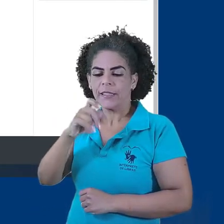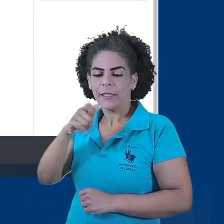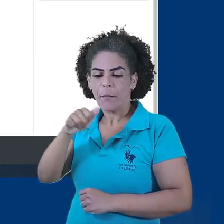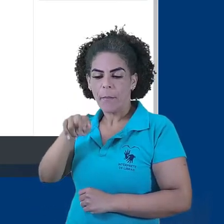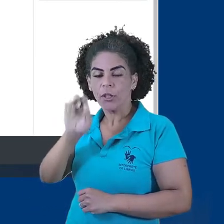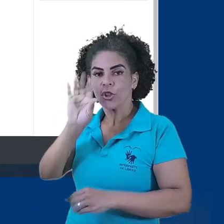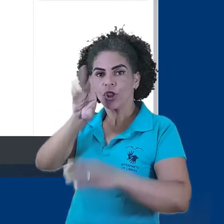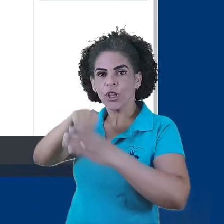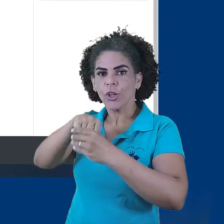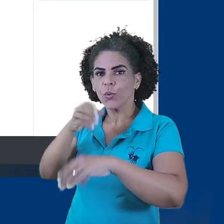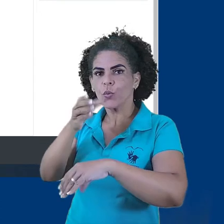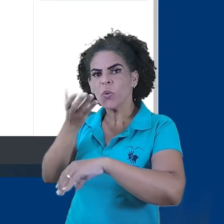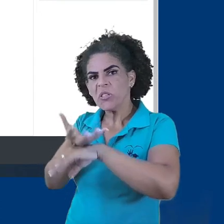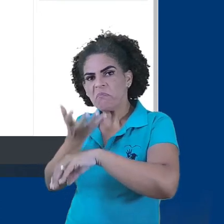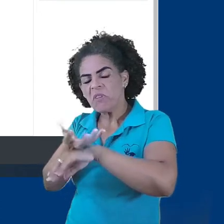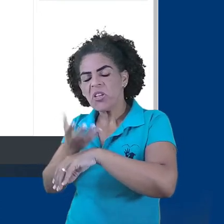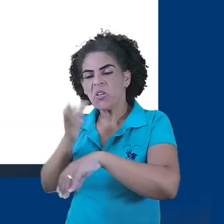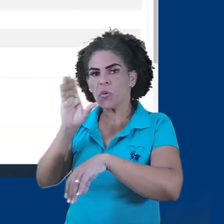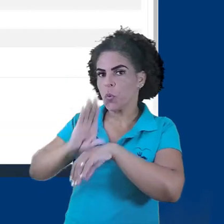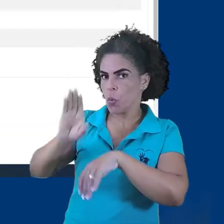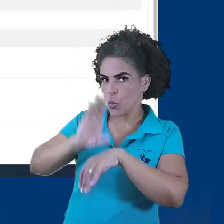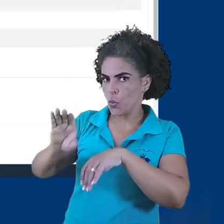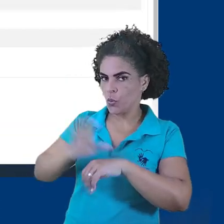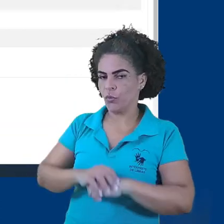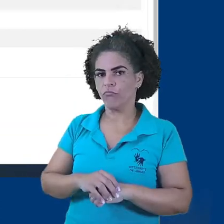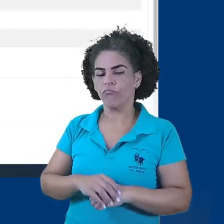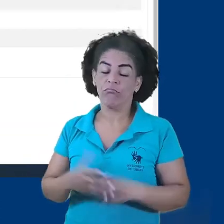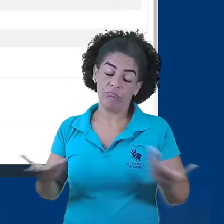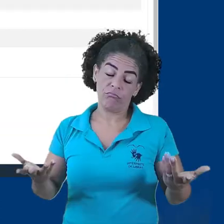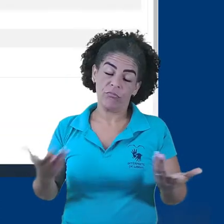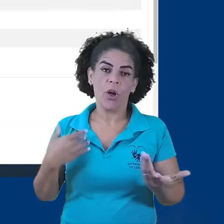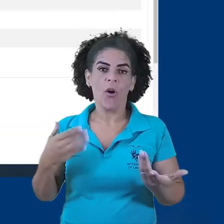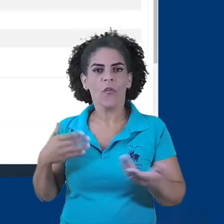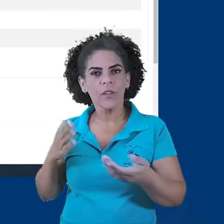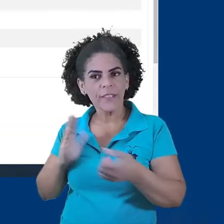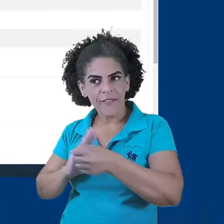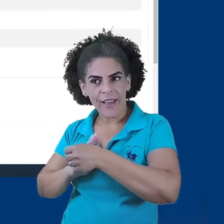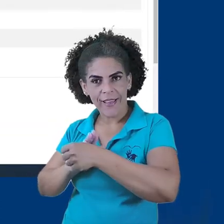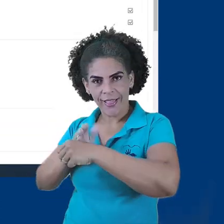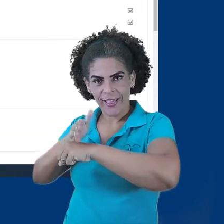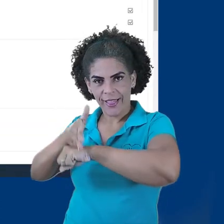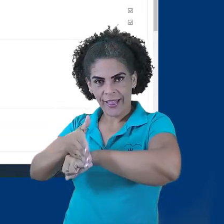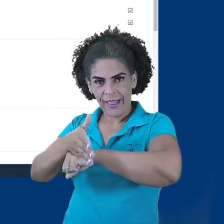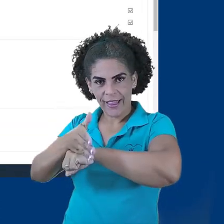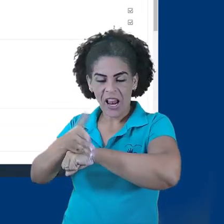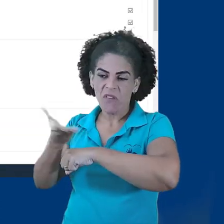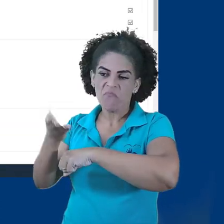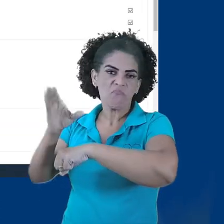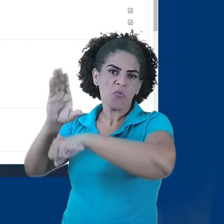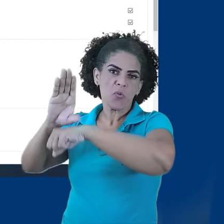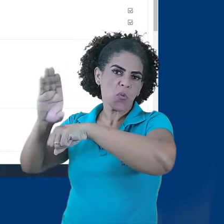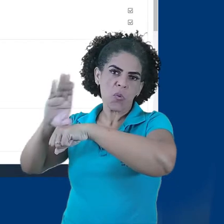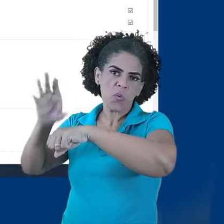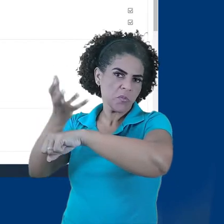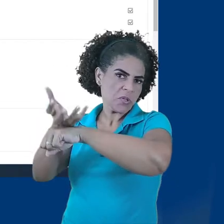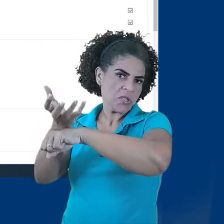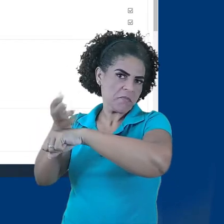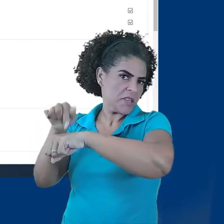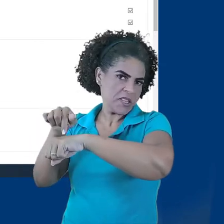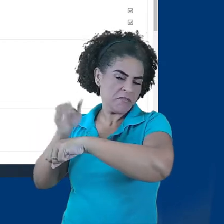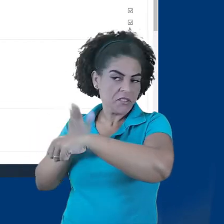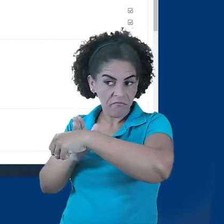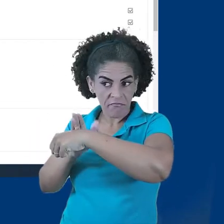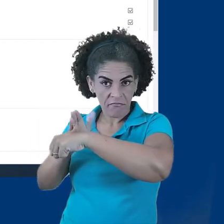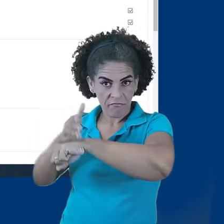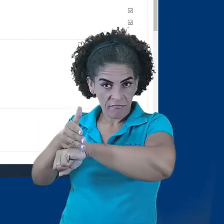curso ou disciplina. Vamos acessar então a página de um curso ou disciplina.